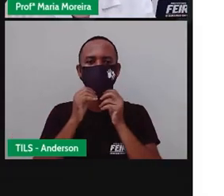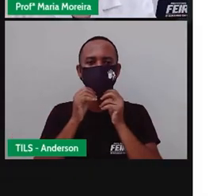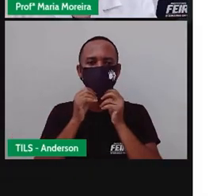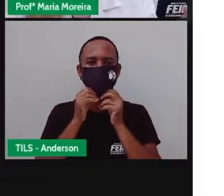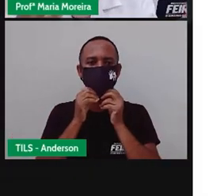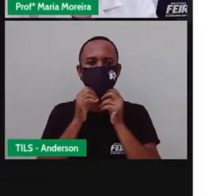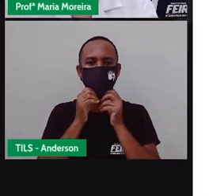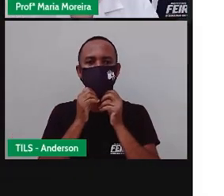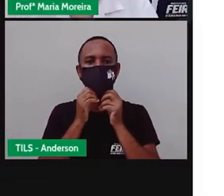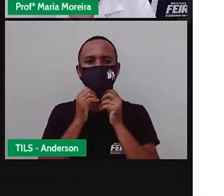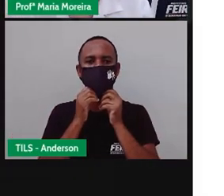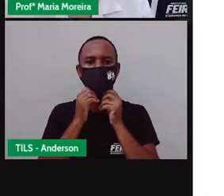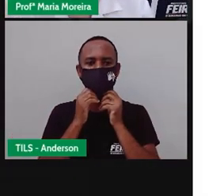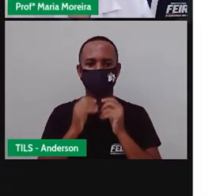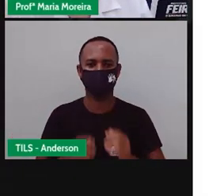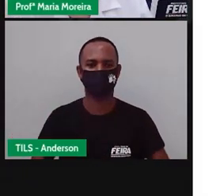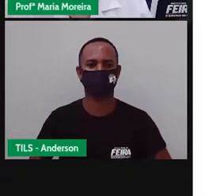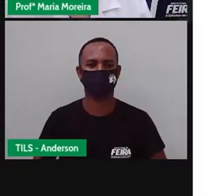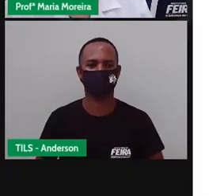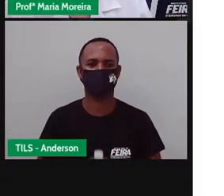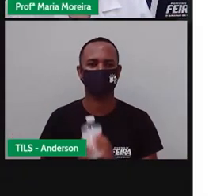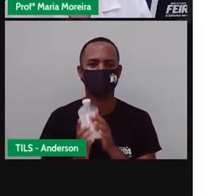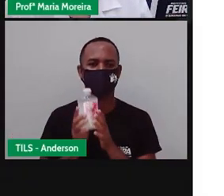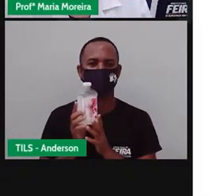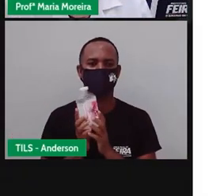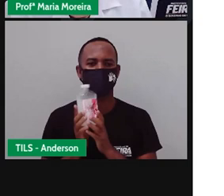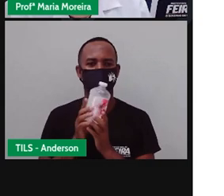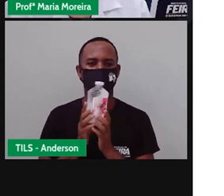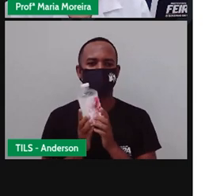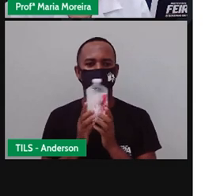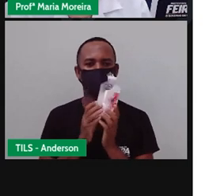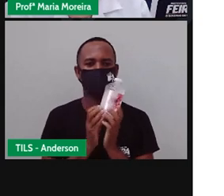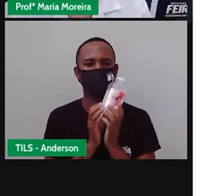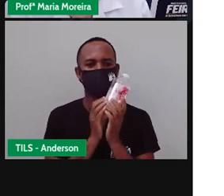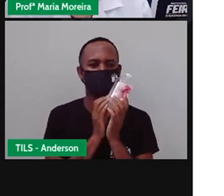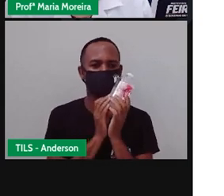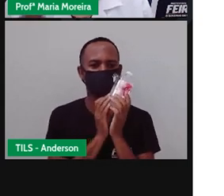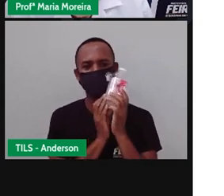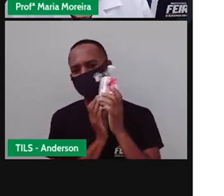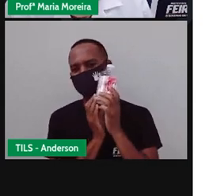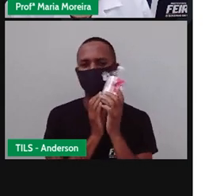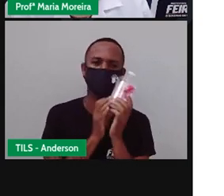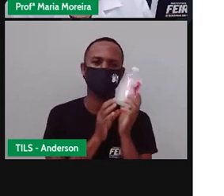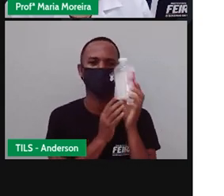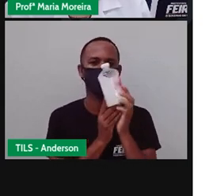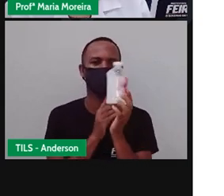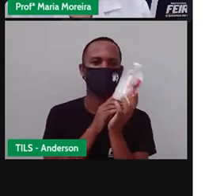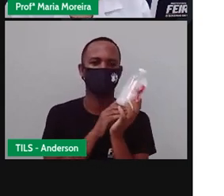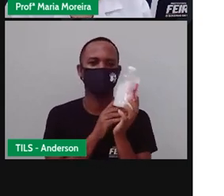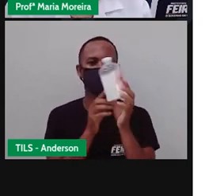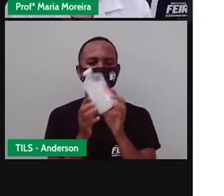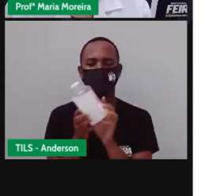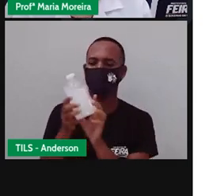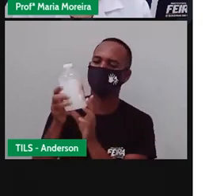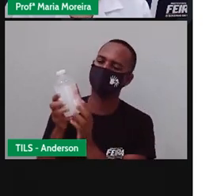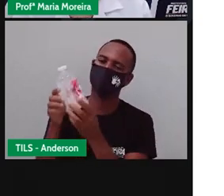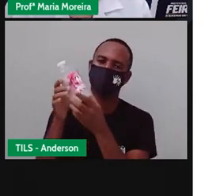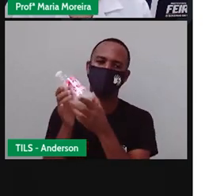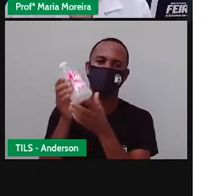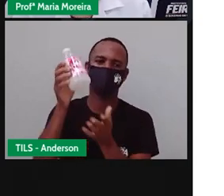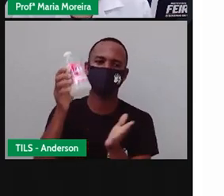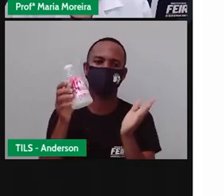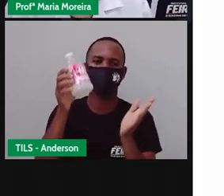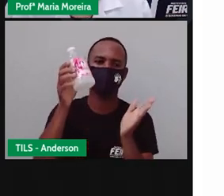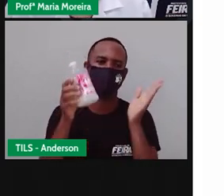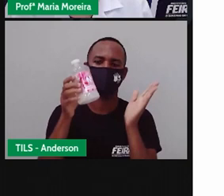Voltamos. Anderson já está aí pronto, né? Com a máscara dele. Não esqueçam do quê? Lavem as mãos, né? Usem álcool em